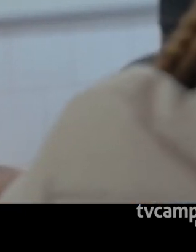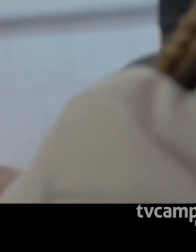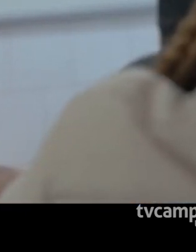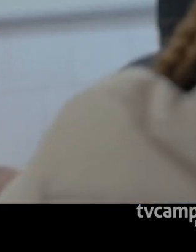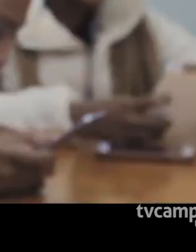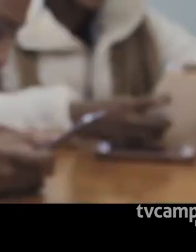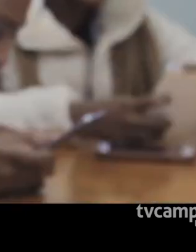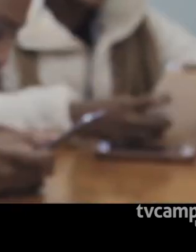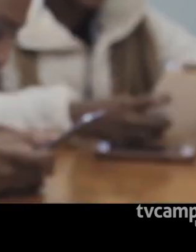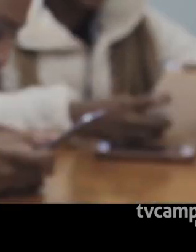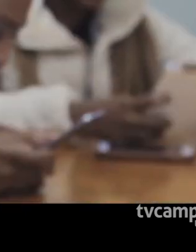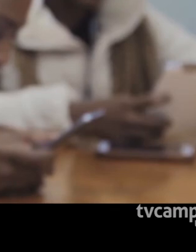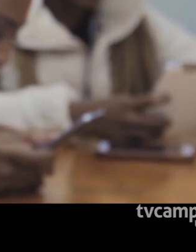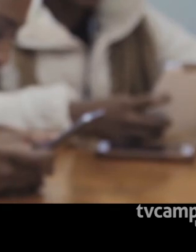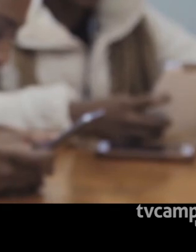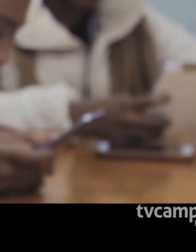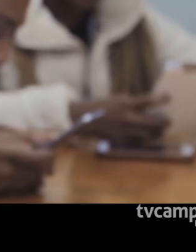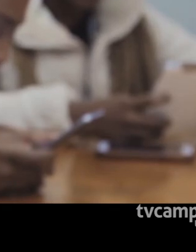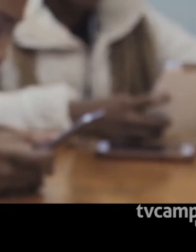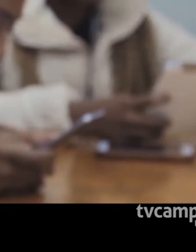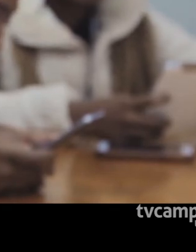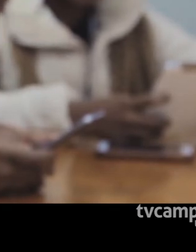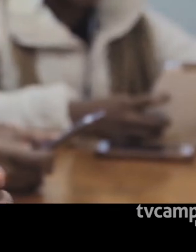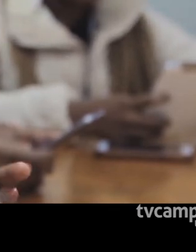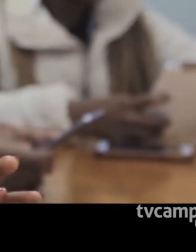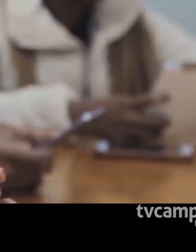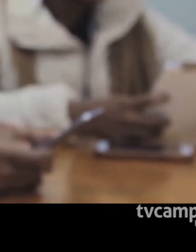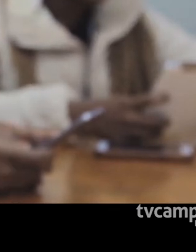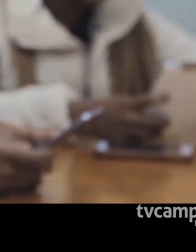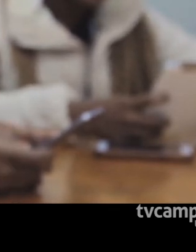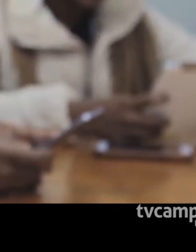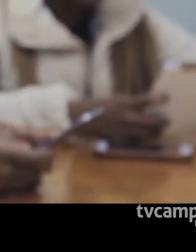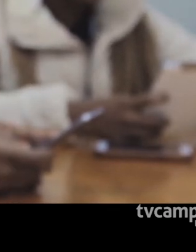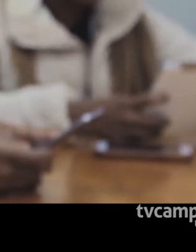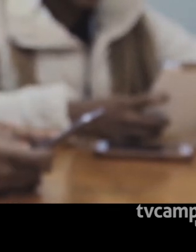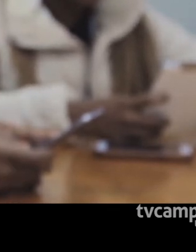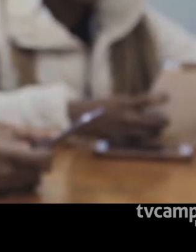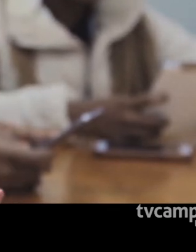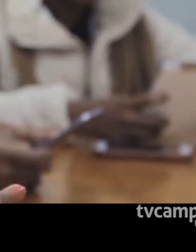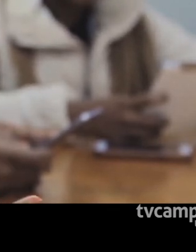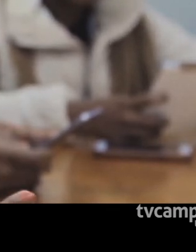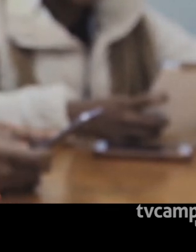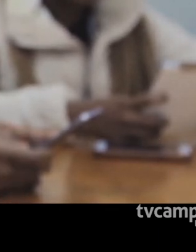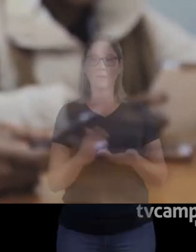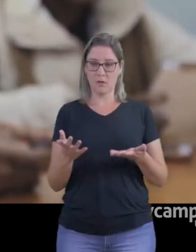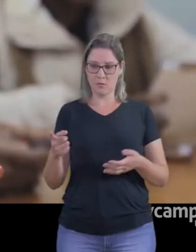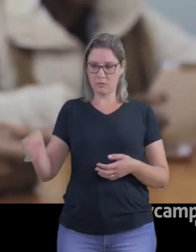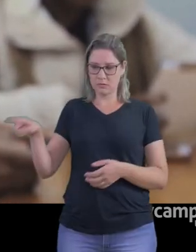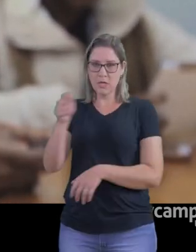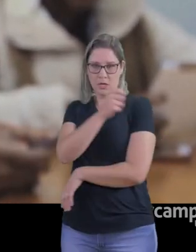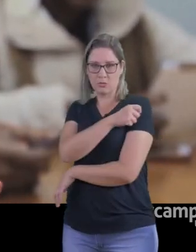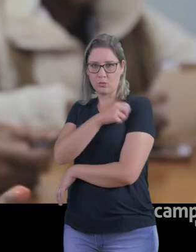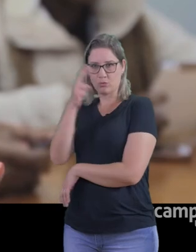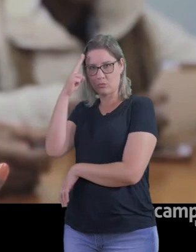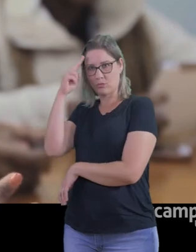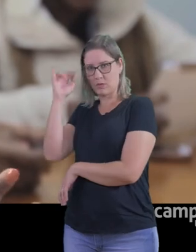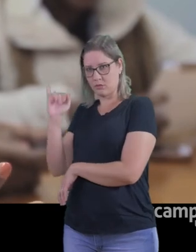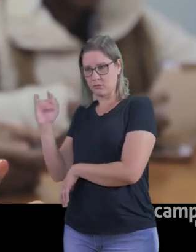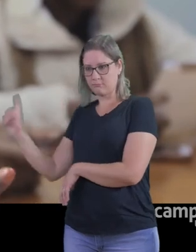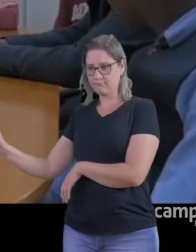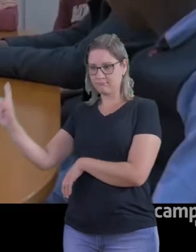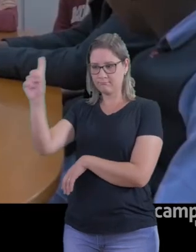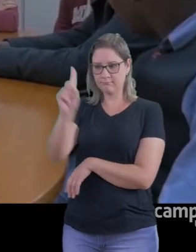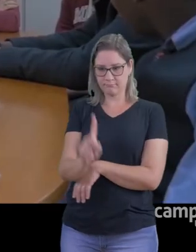melhorar a realidade da saúde, ou seja, construir um projeto democrático e